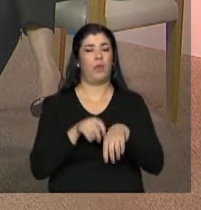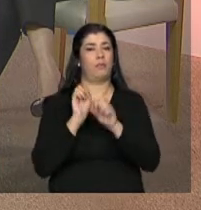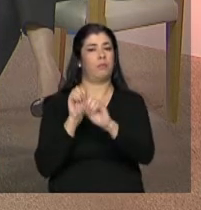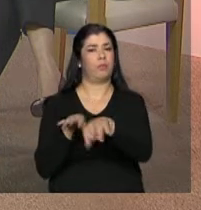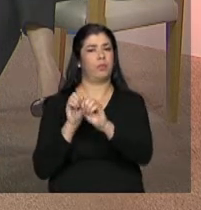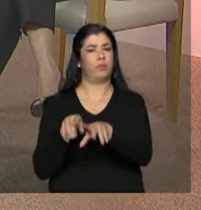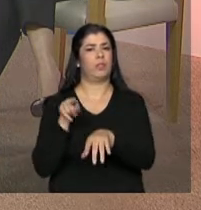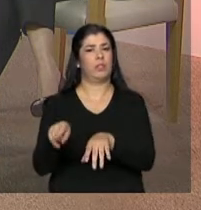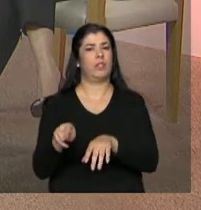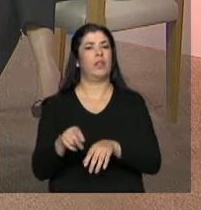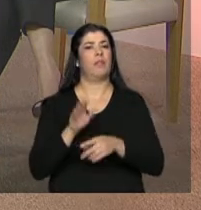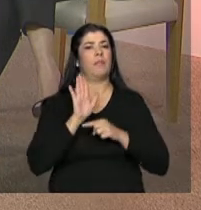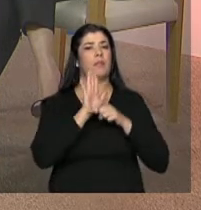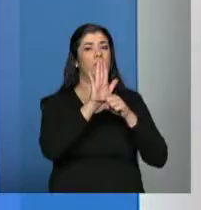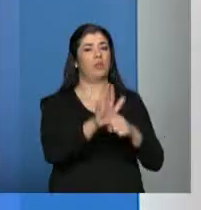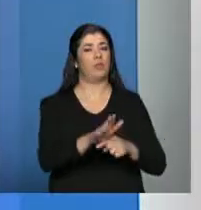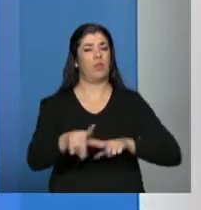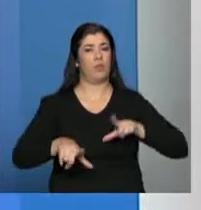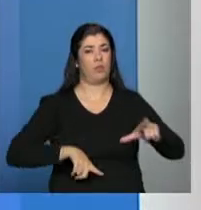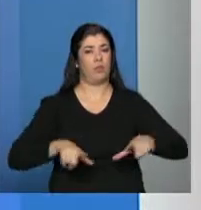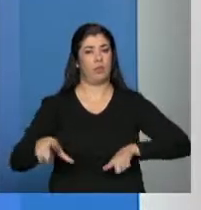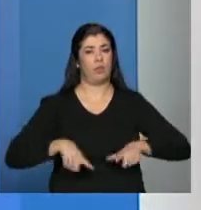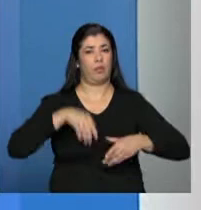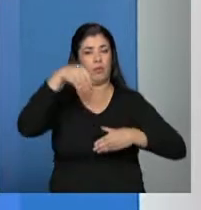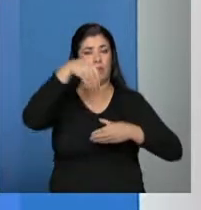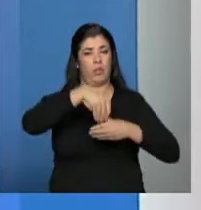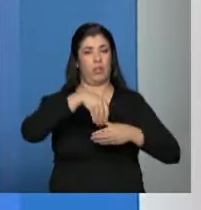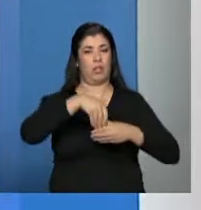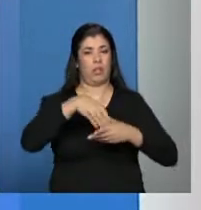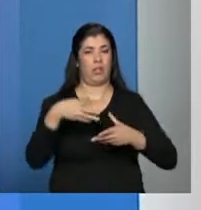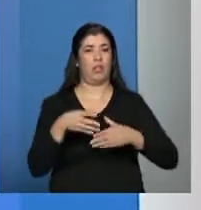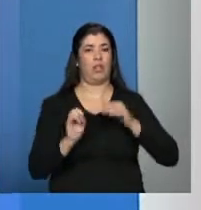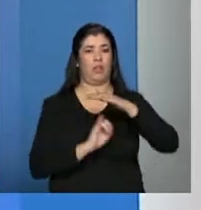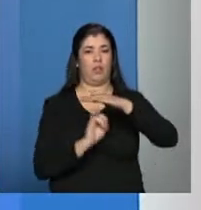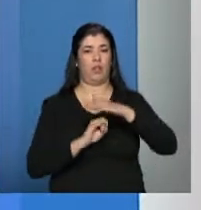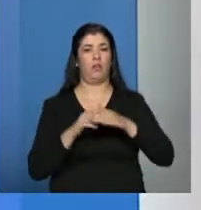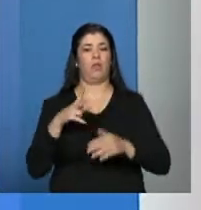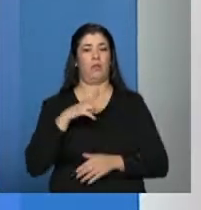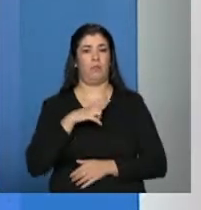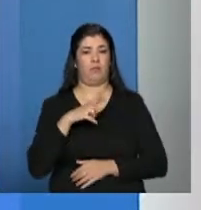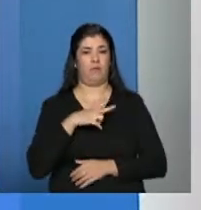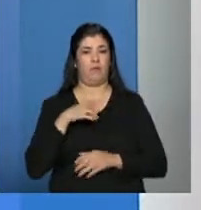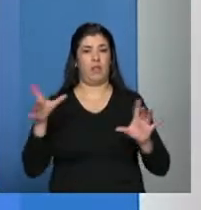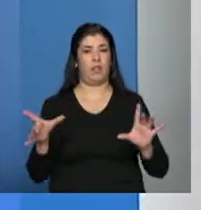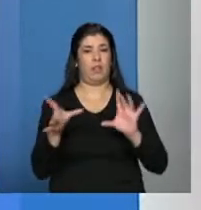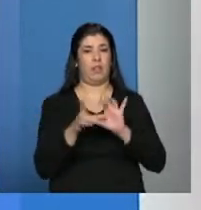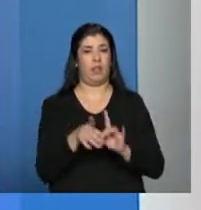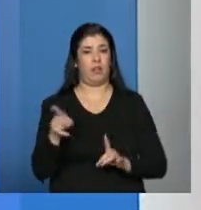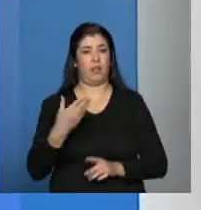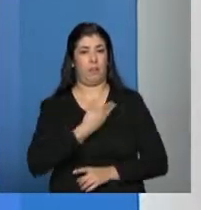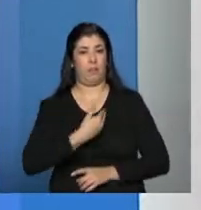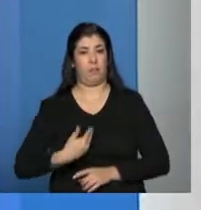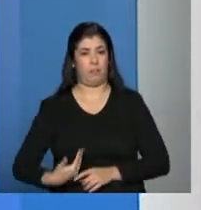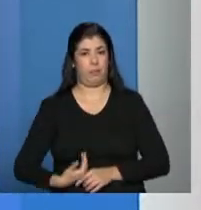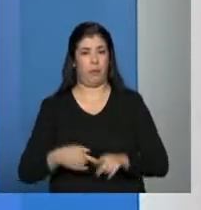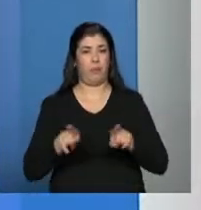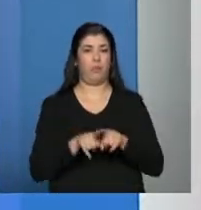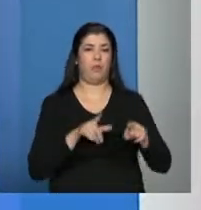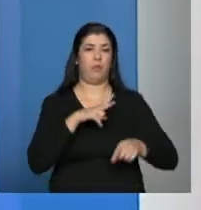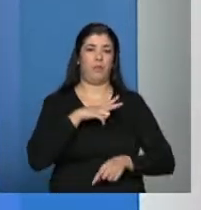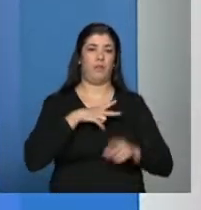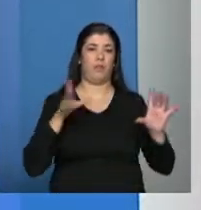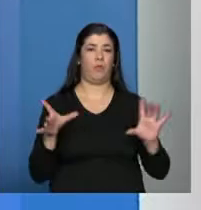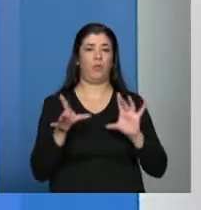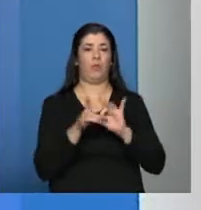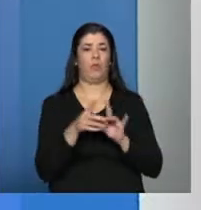condições dos trabalhadores que trabalham na rede privada, a gente integra as duas redes e aí a gente tem uma dimensão da amplitude do que é a